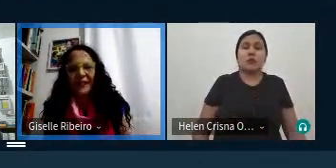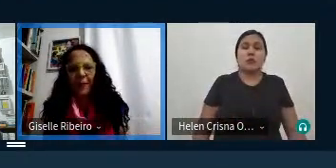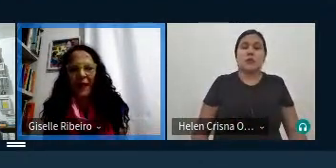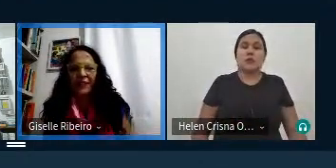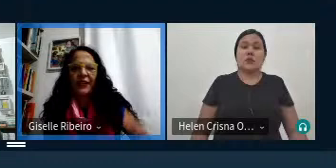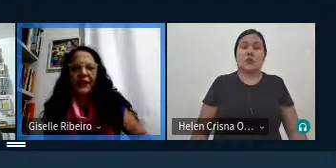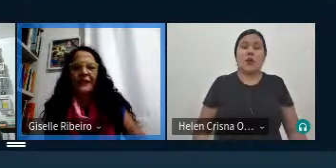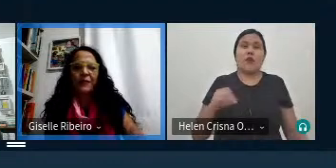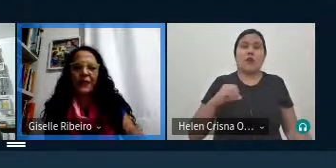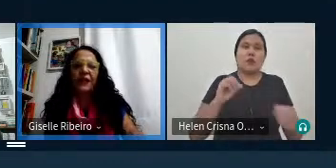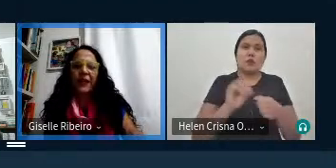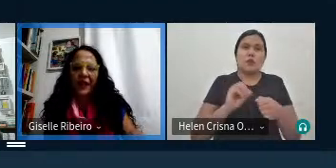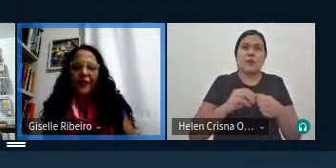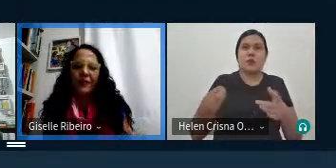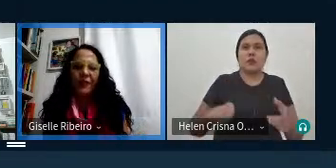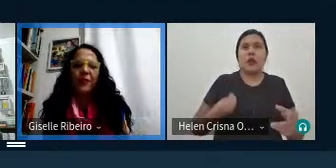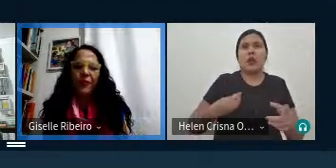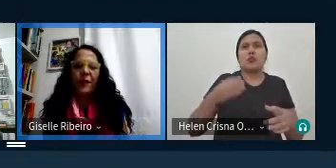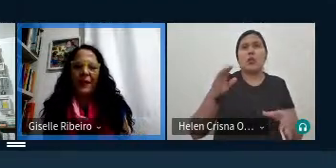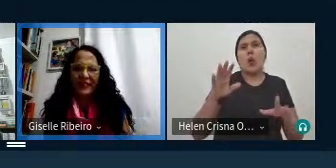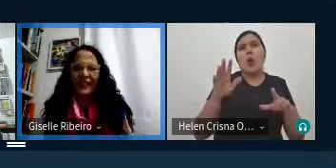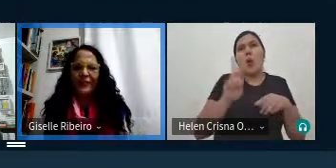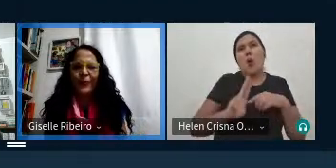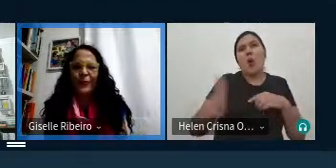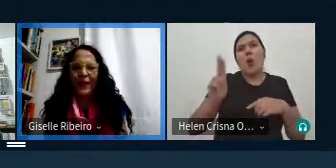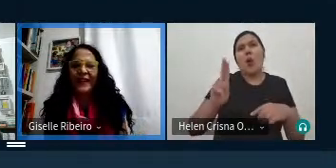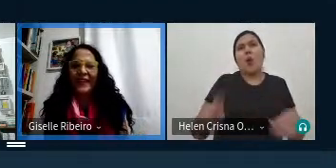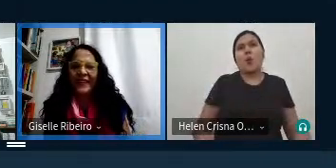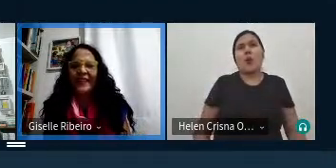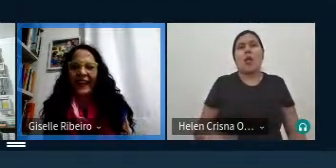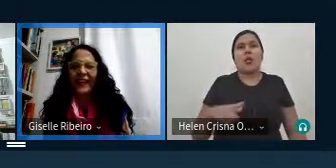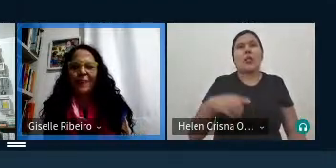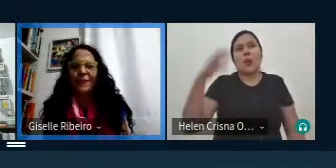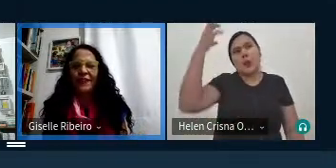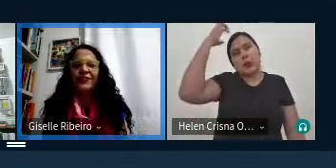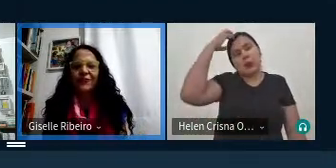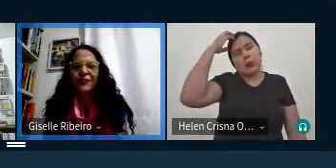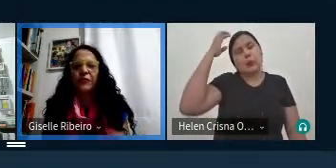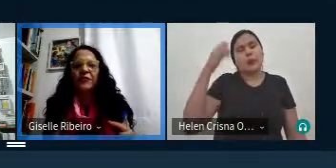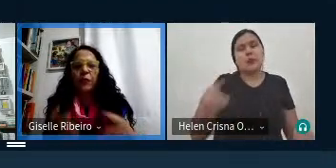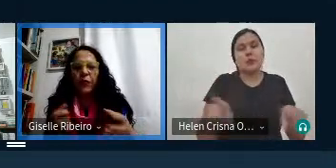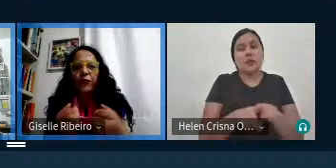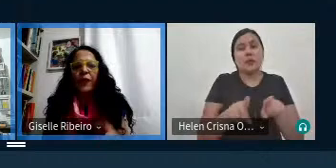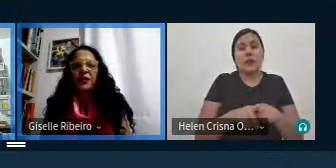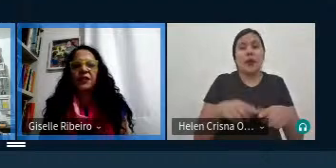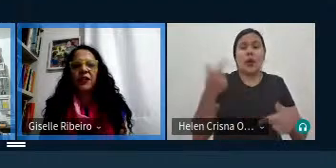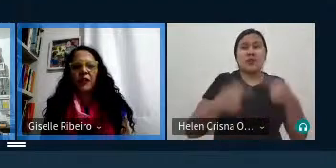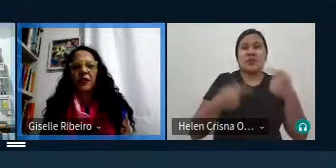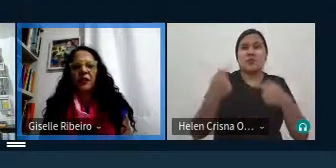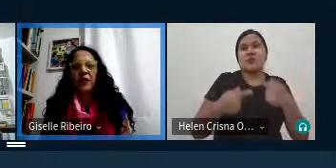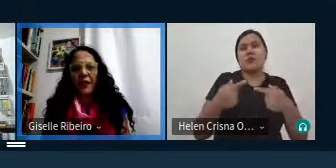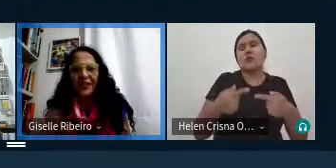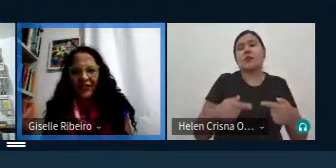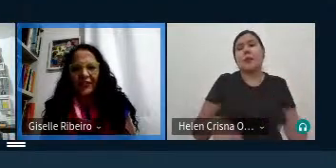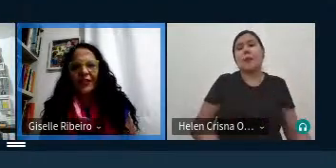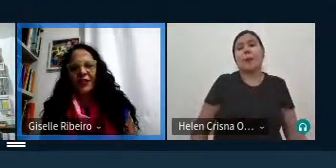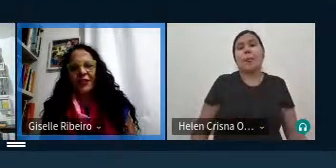apesar de fazer parte da academia eu também boto uma parcela de culpa nela né porque as discussões são muito mais